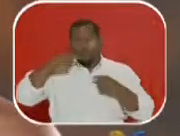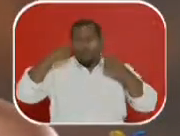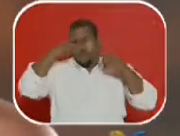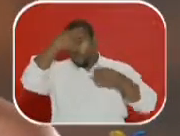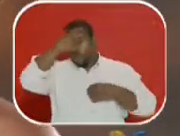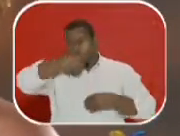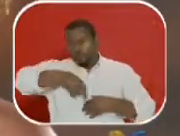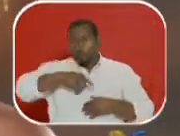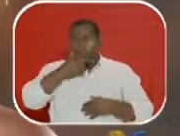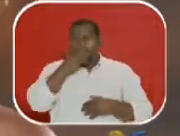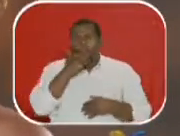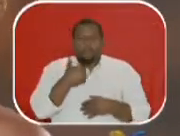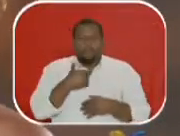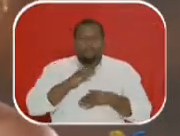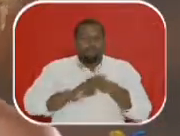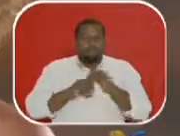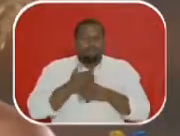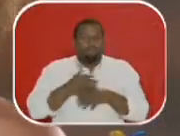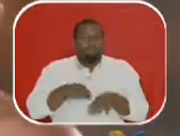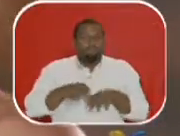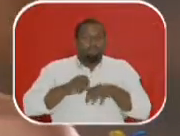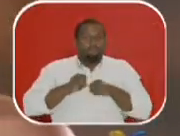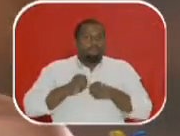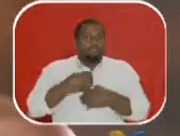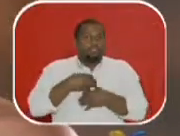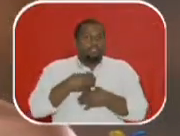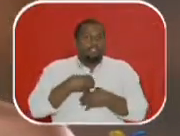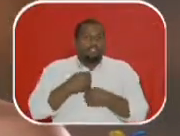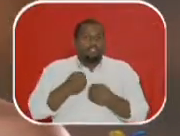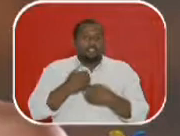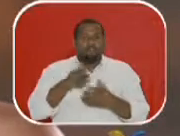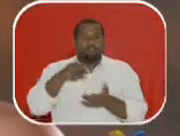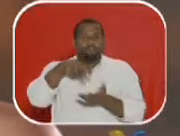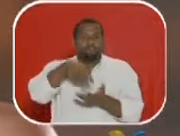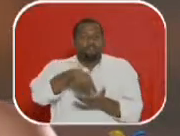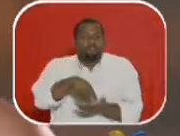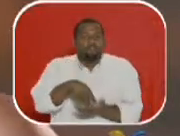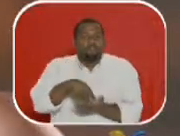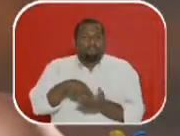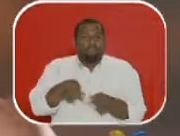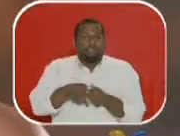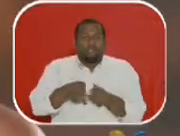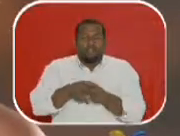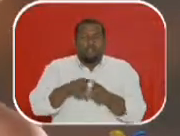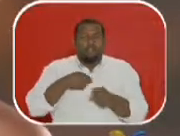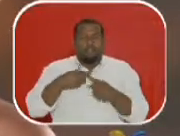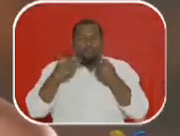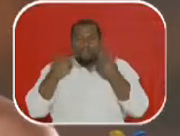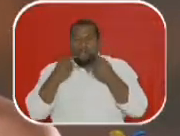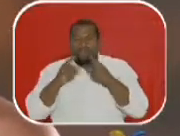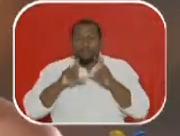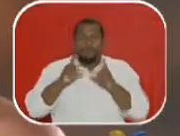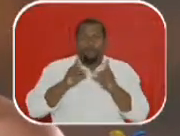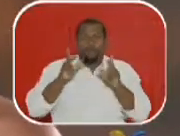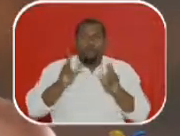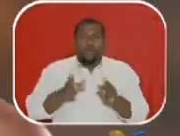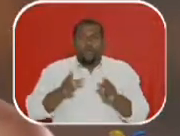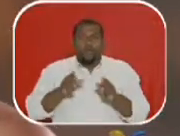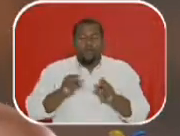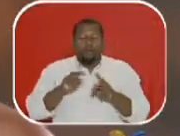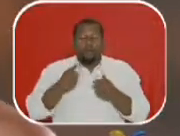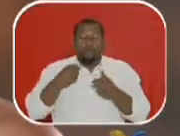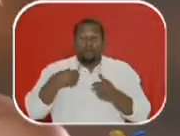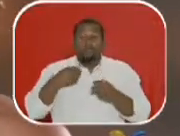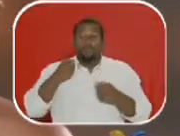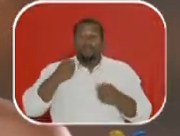o corpo em cena, porque o corpo em cena do ator, no teleteatro, era o mesmo corpo em cena do ator, também no teatro, porque os atores não estavam